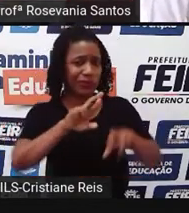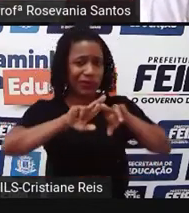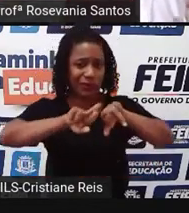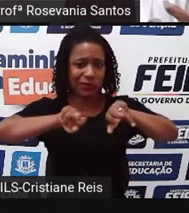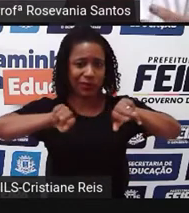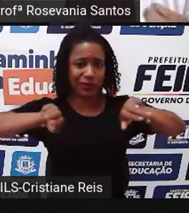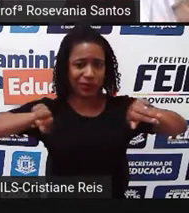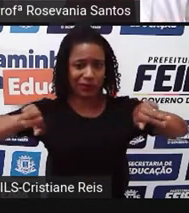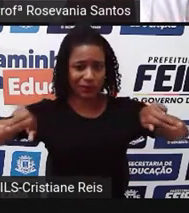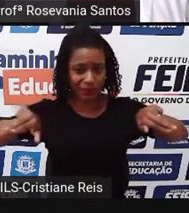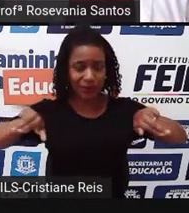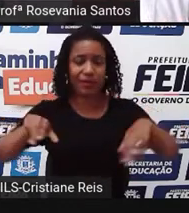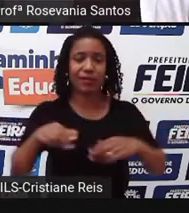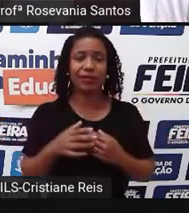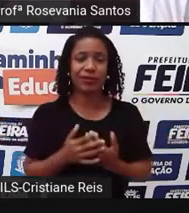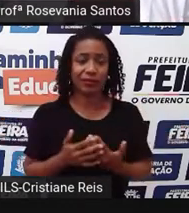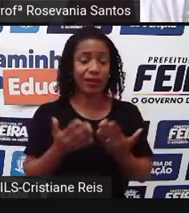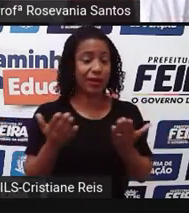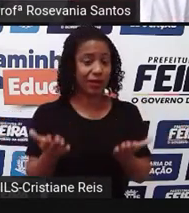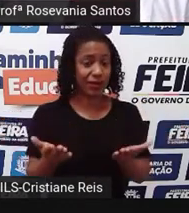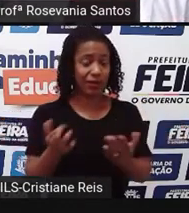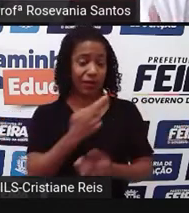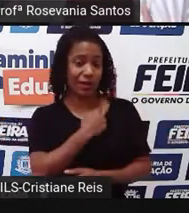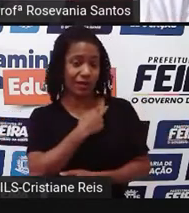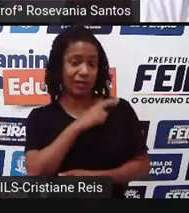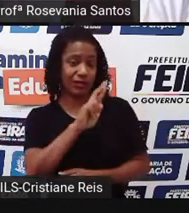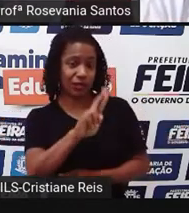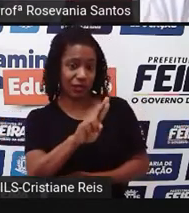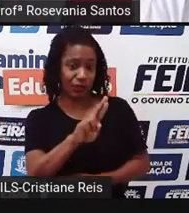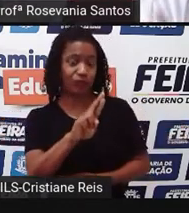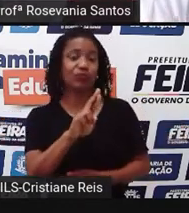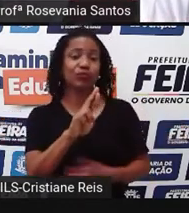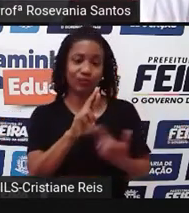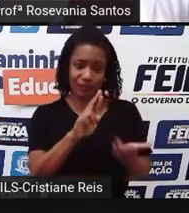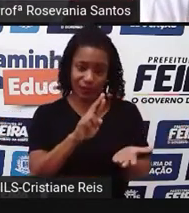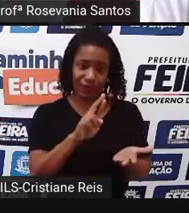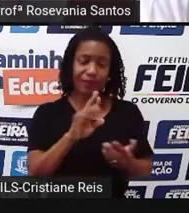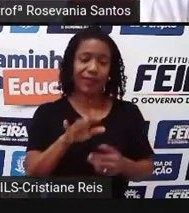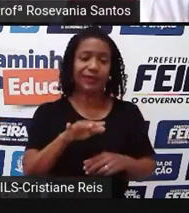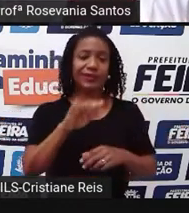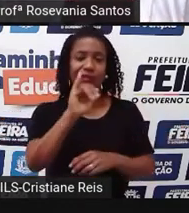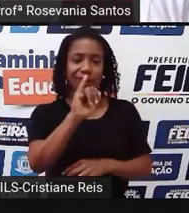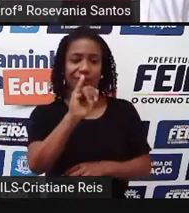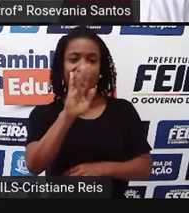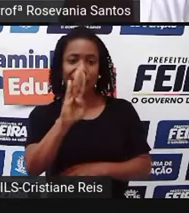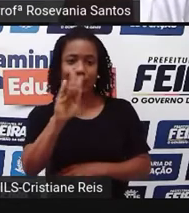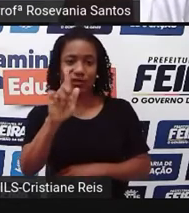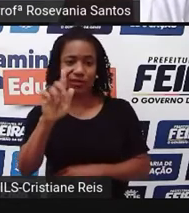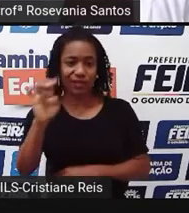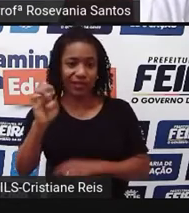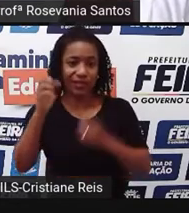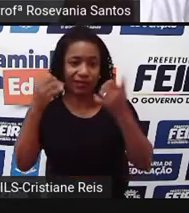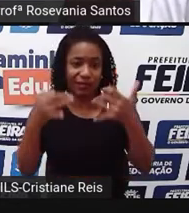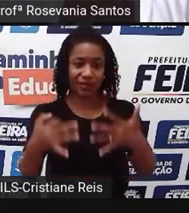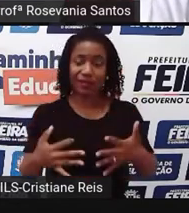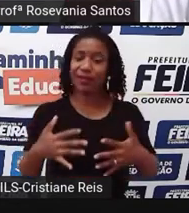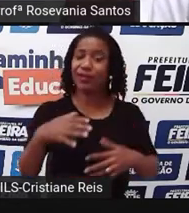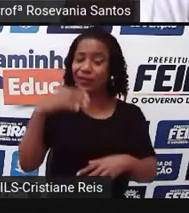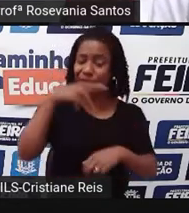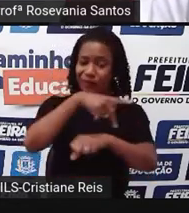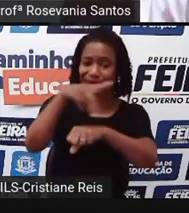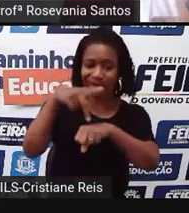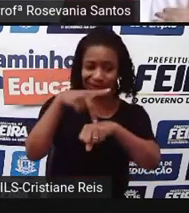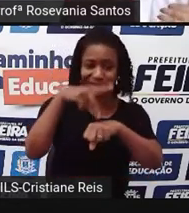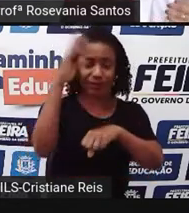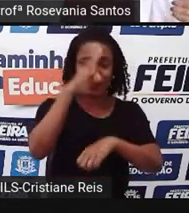uma religião, atualmente a gente não tem uma religião específica, mas segundo o IBGE, nosso país é um país, né? Católico. Mas a gente